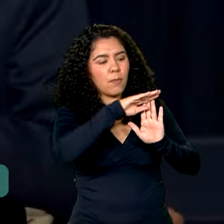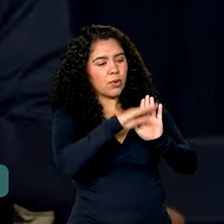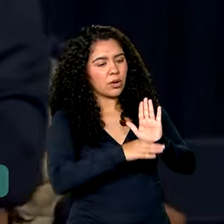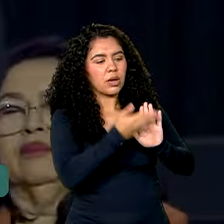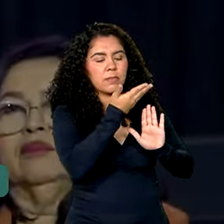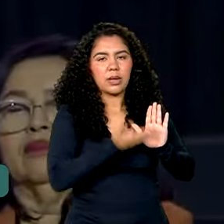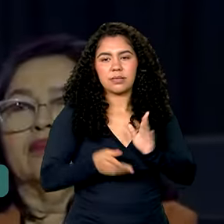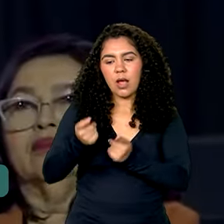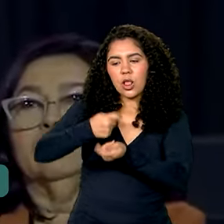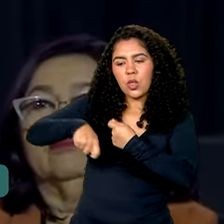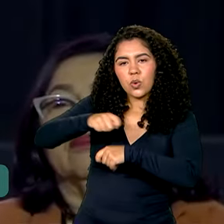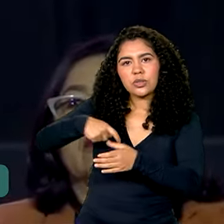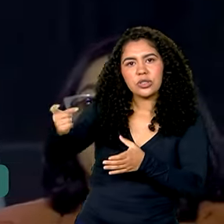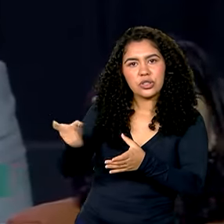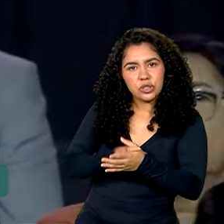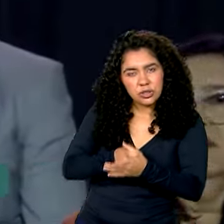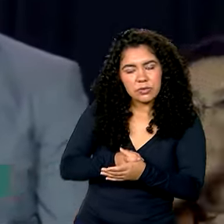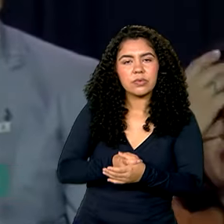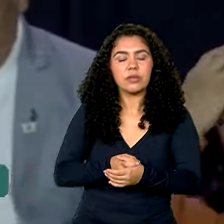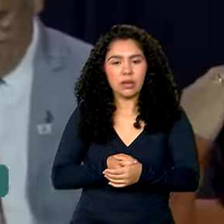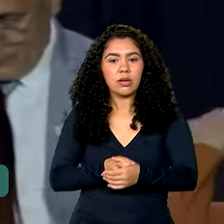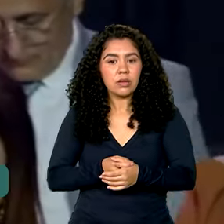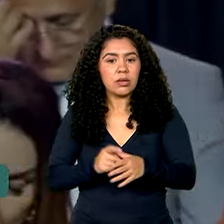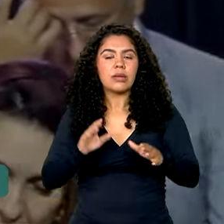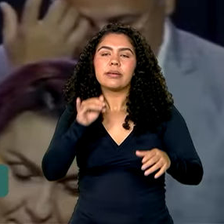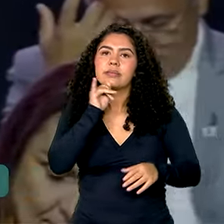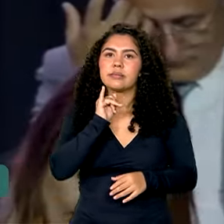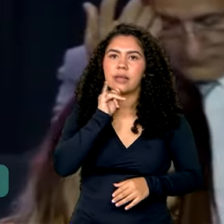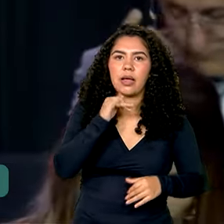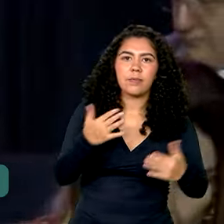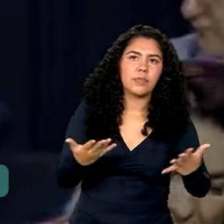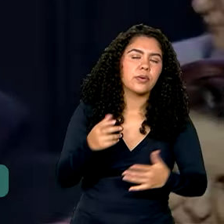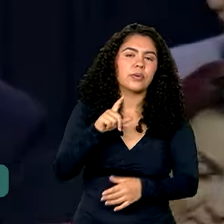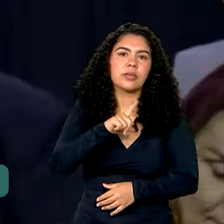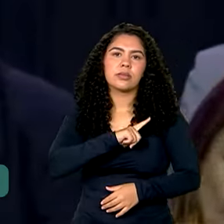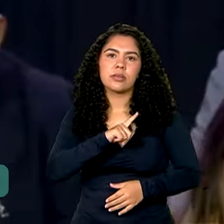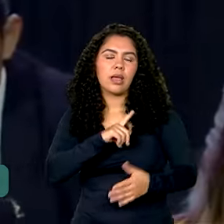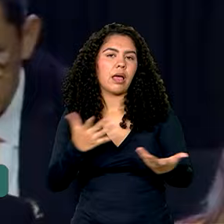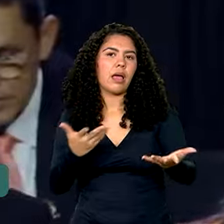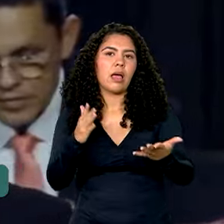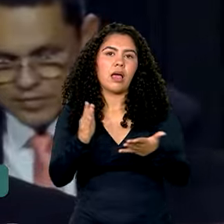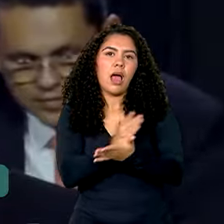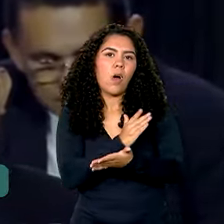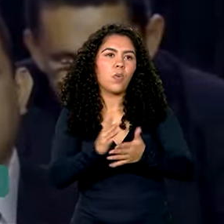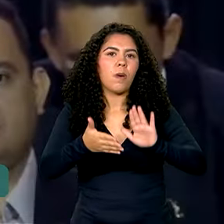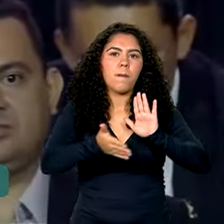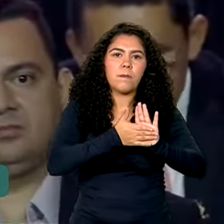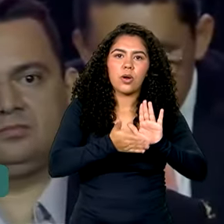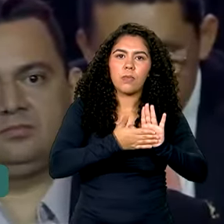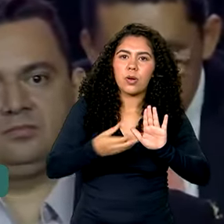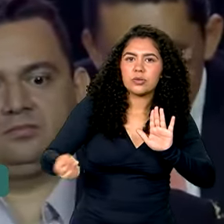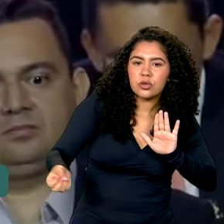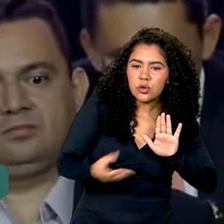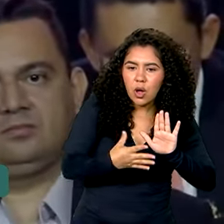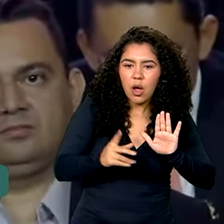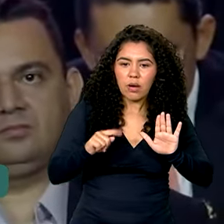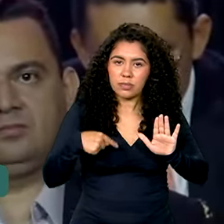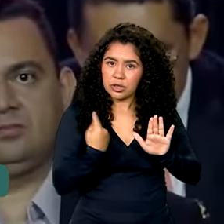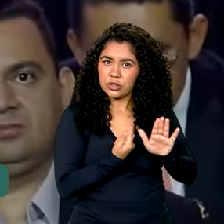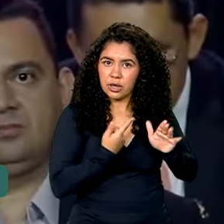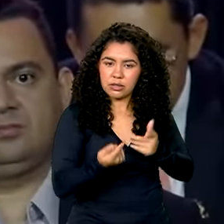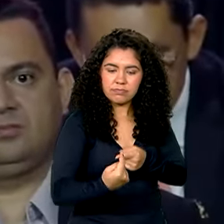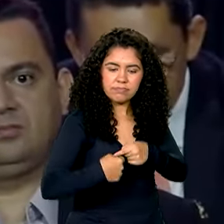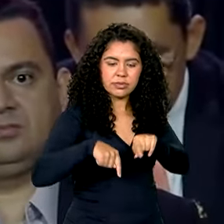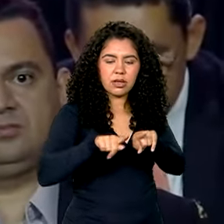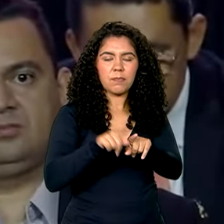dar também uma solução. É alguma apresentação de alguma proposta nova da gente trabalhar para